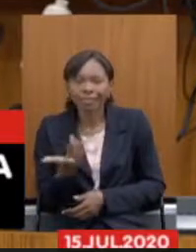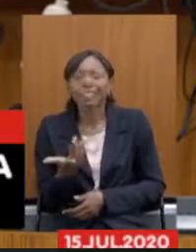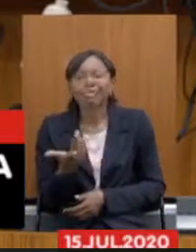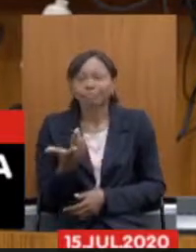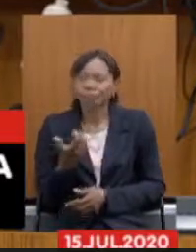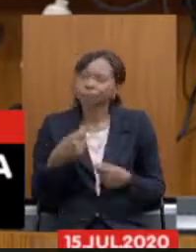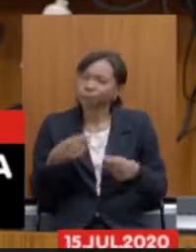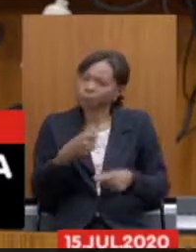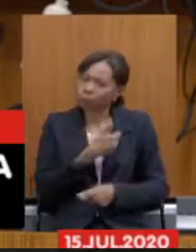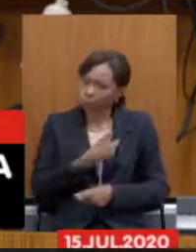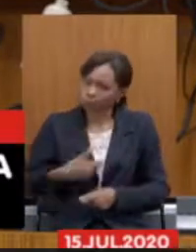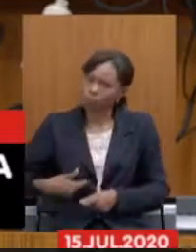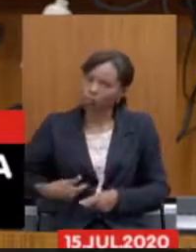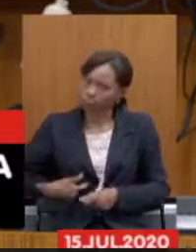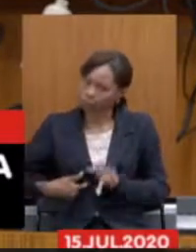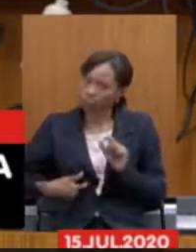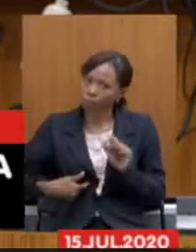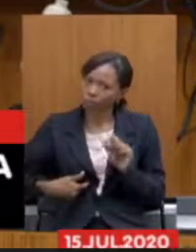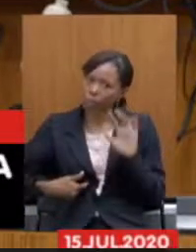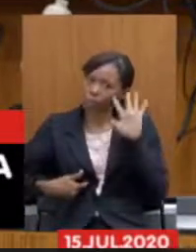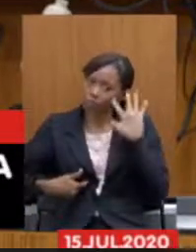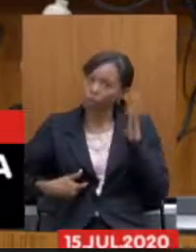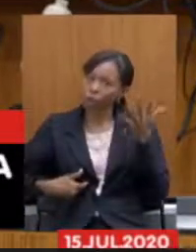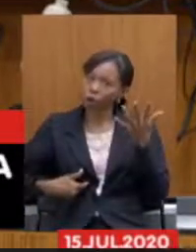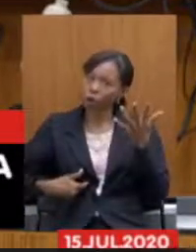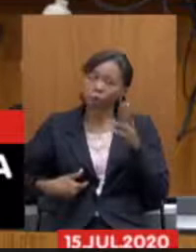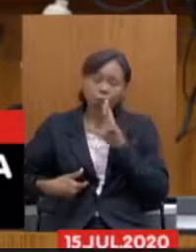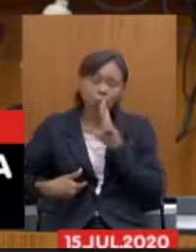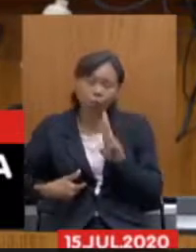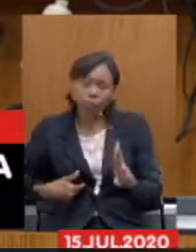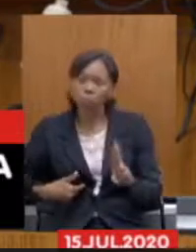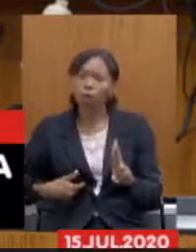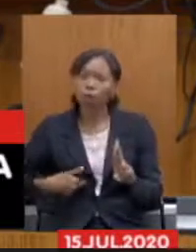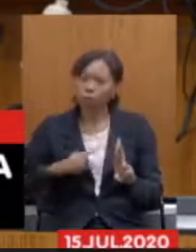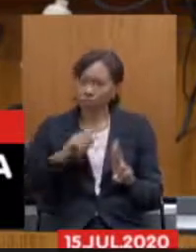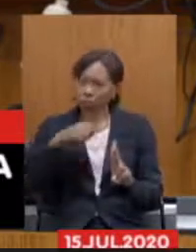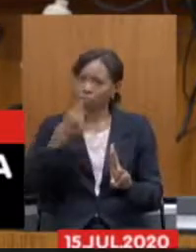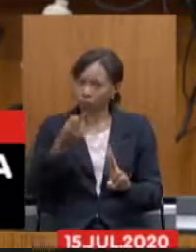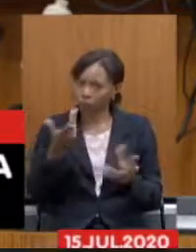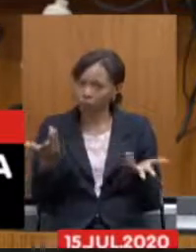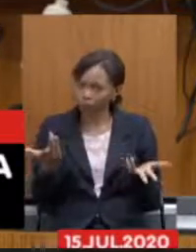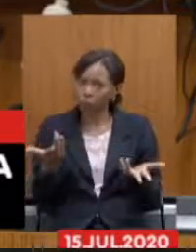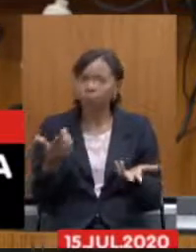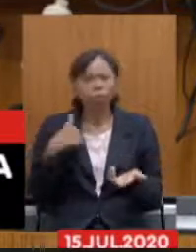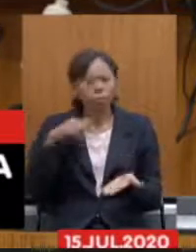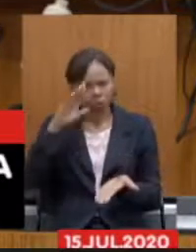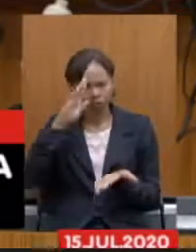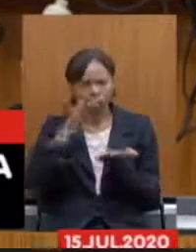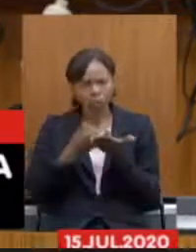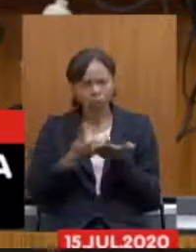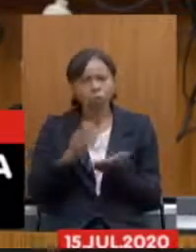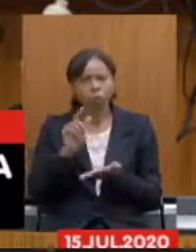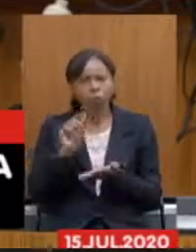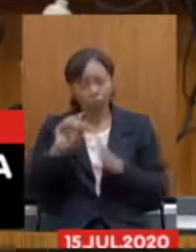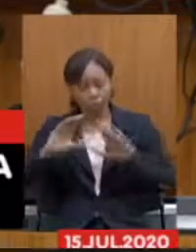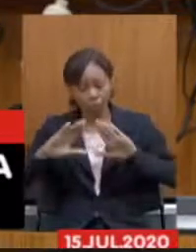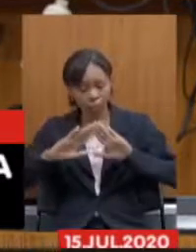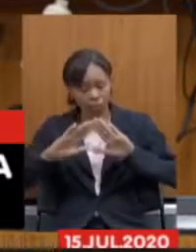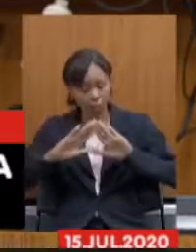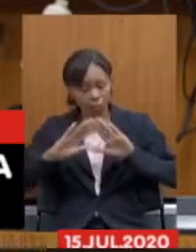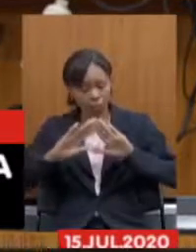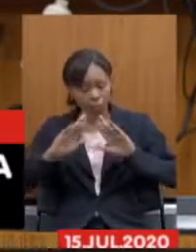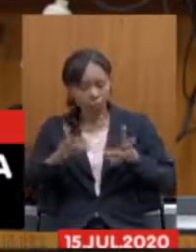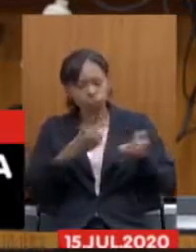que a gente tenha condições desse contraditório no momento posterior como eu acredito que a assembleia ouvindo